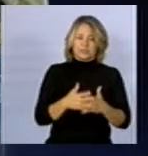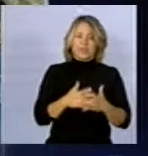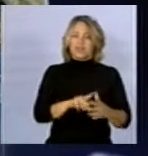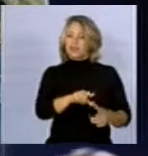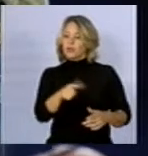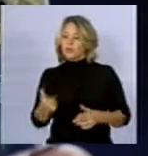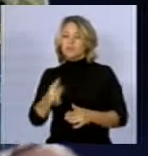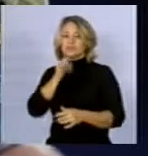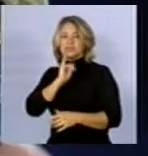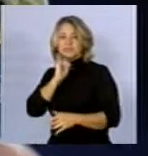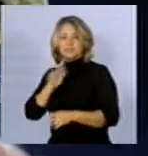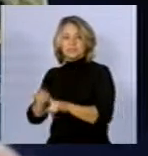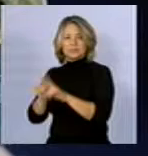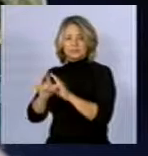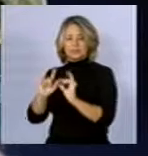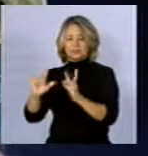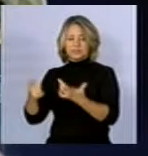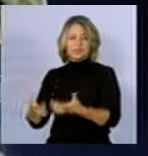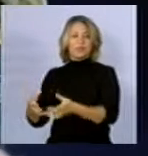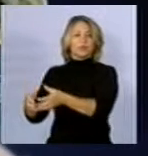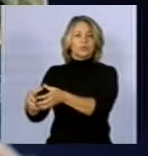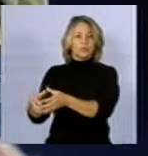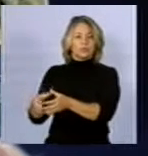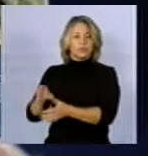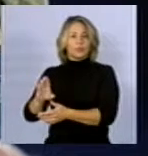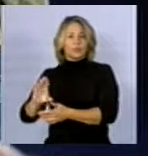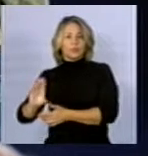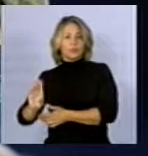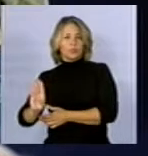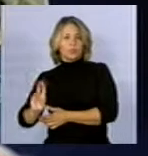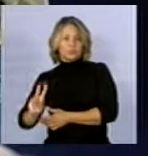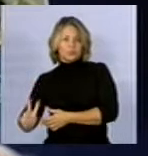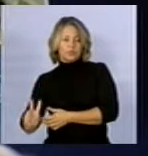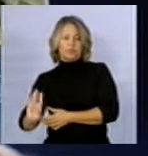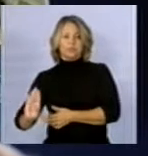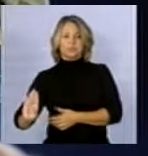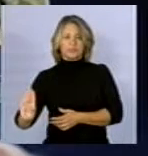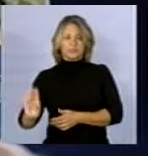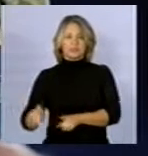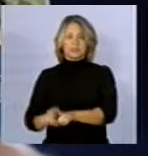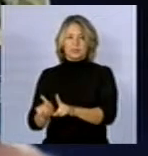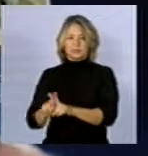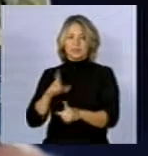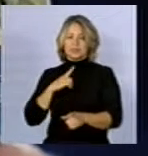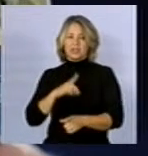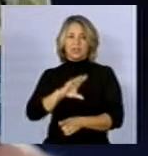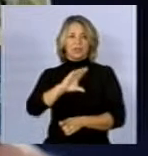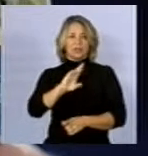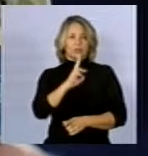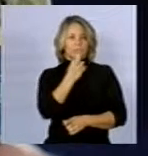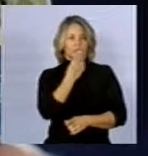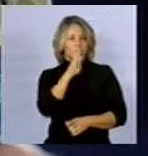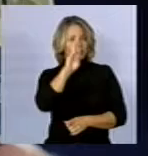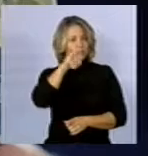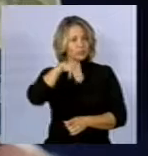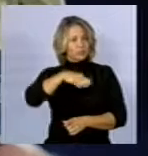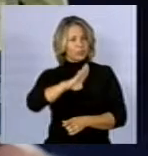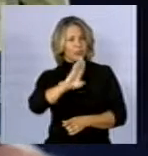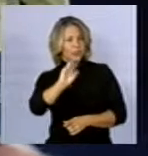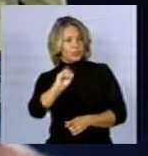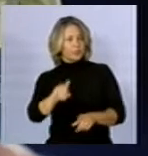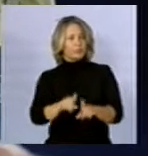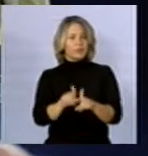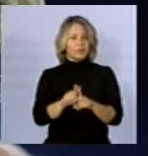de outros agentes classificados no grupo 2B da IARC. Eu citei ali o chumbo, as fibras de cerâmica